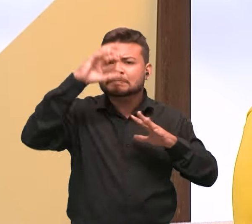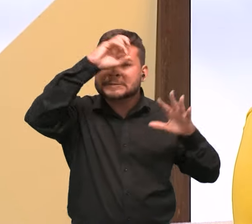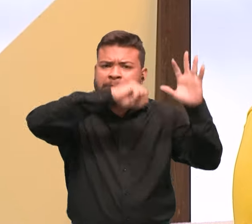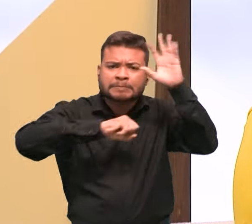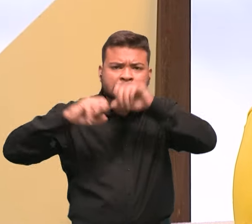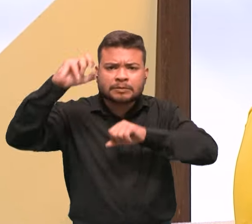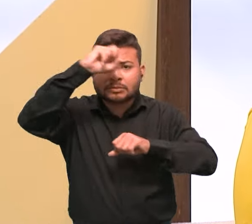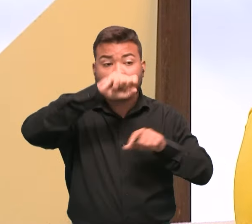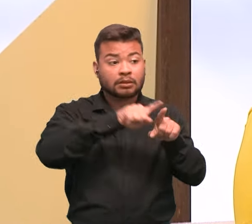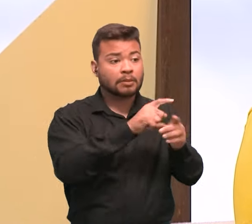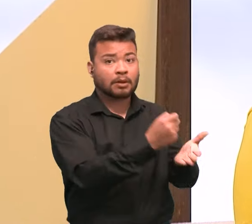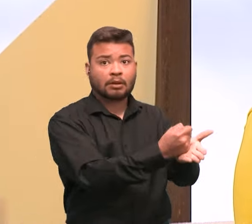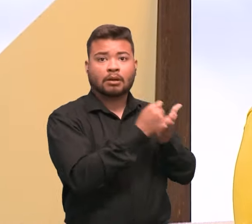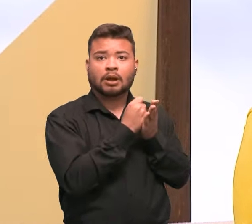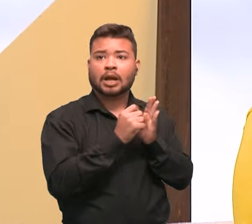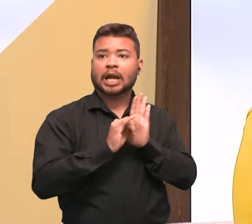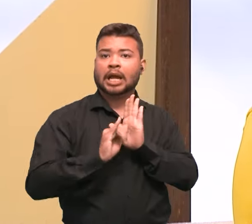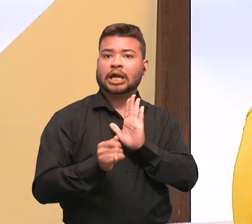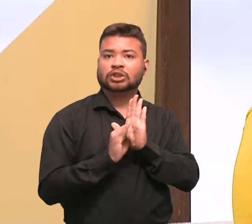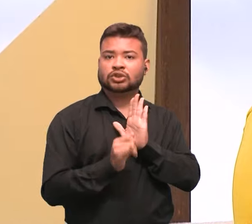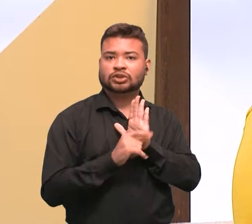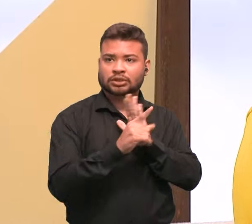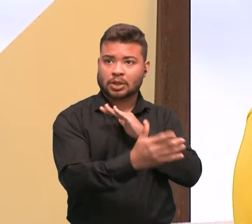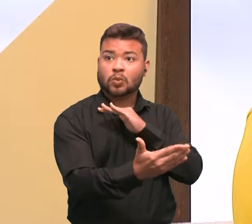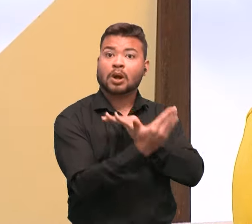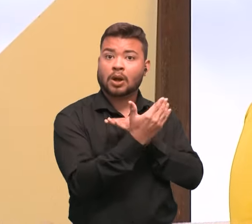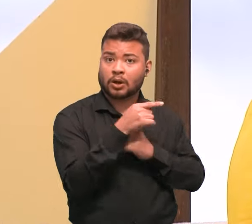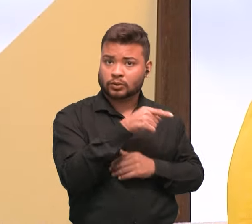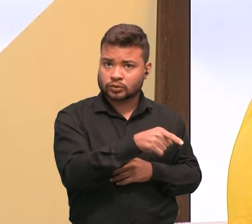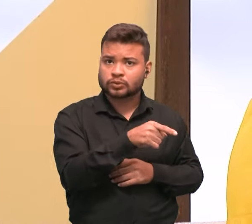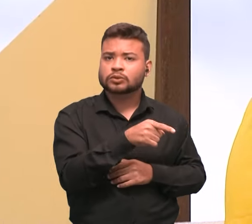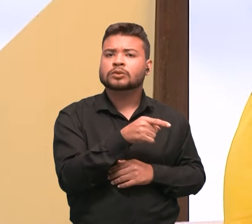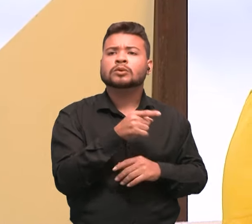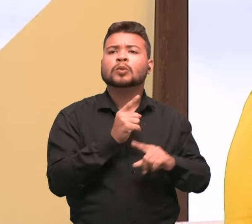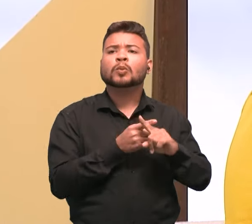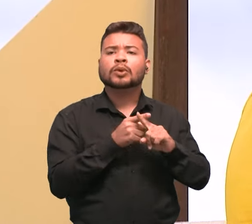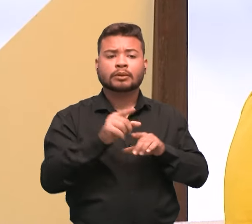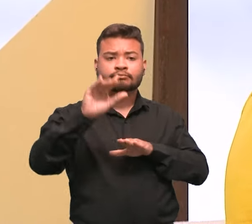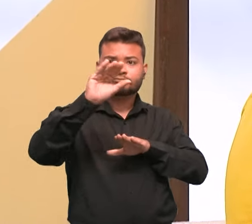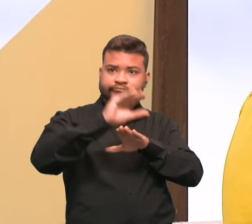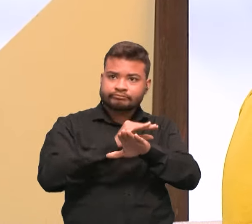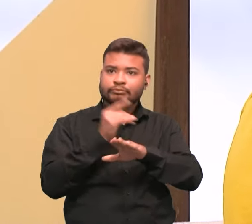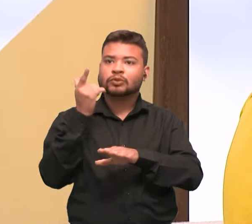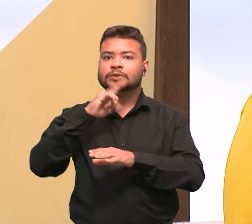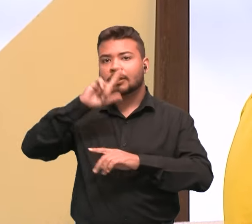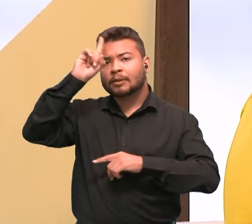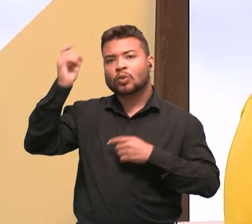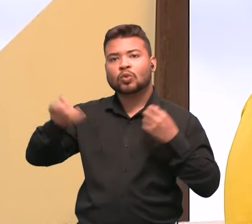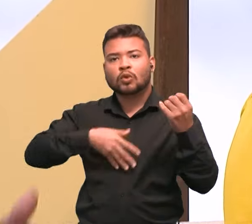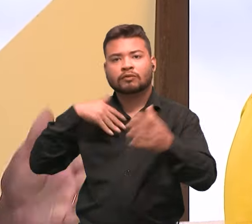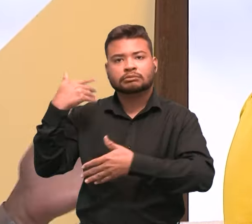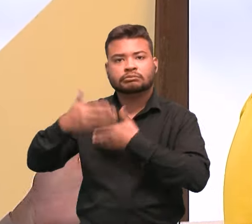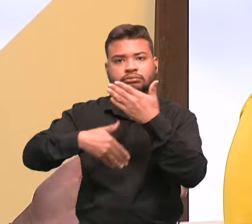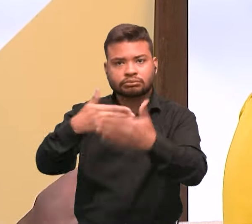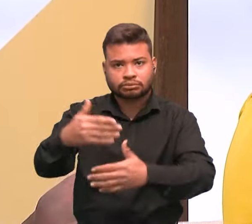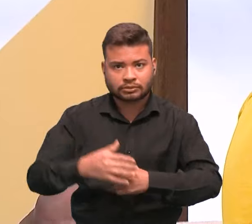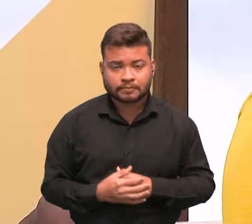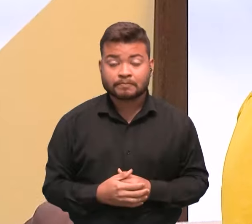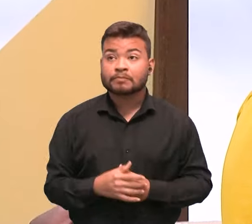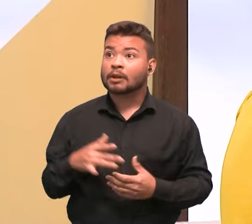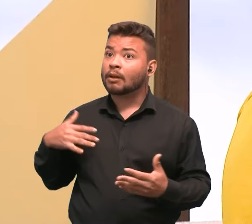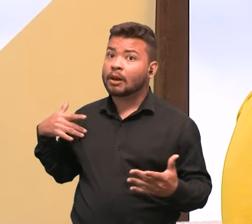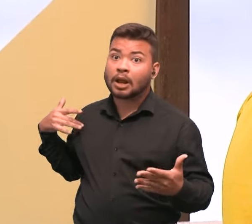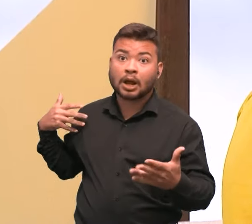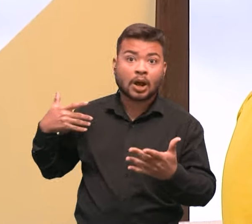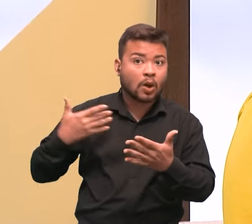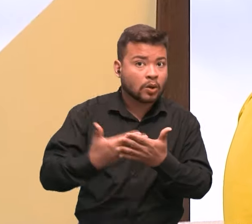também, que a gente conseguiu via SEI, que são subvenções econômicas para apoiar nas inovações. E essa questão, até hoje, a gente tem